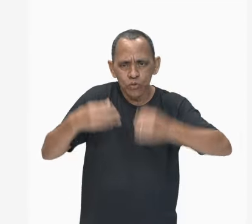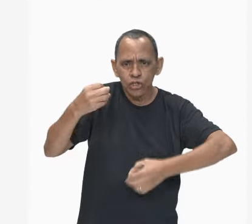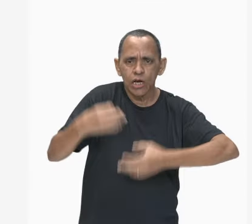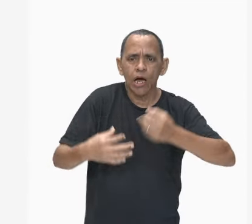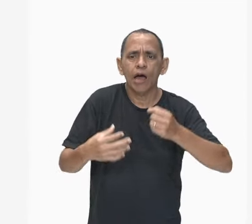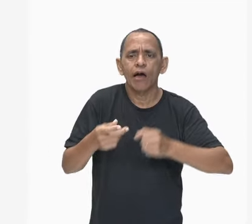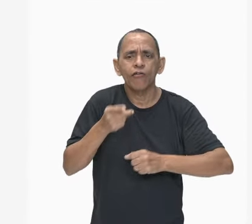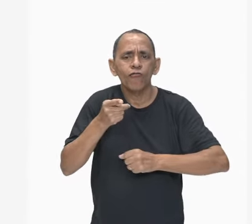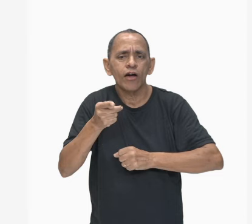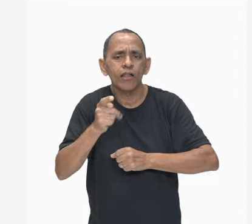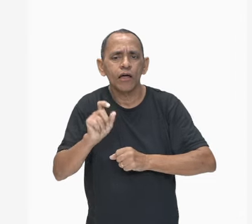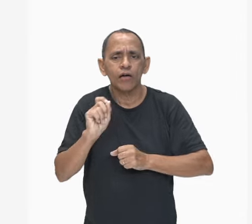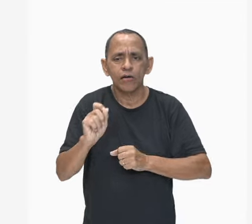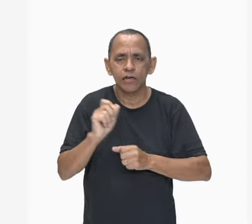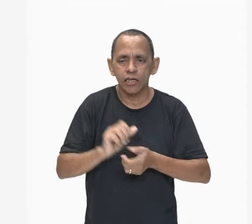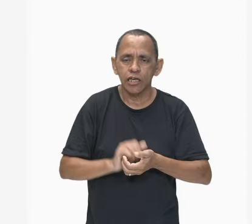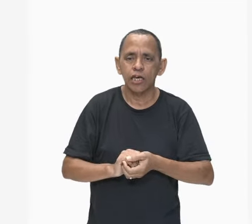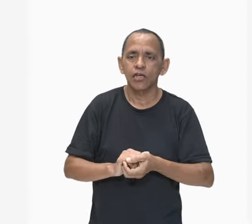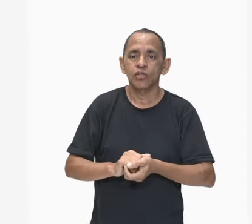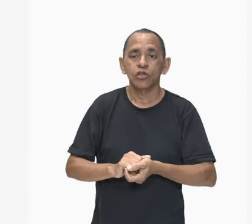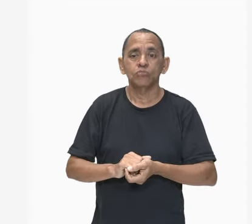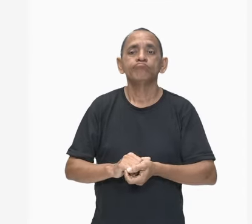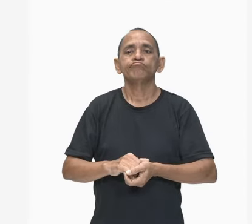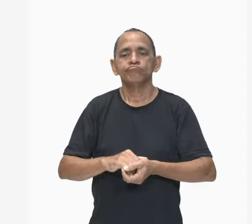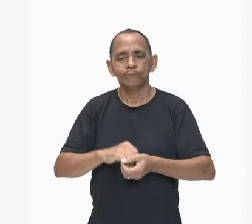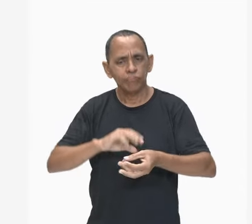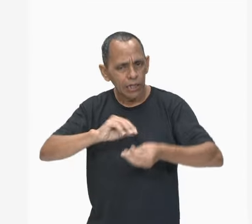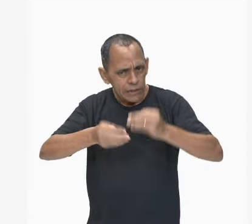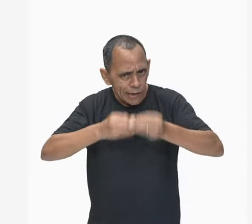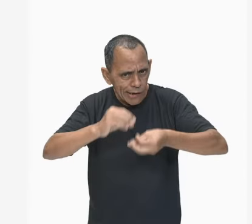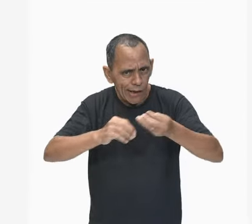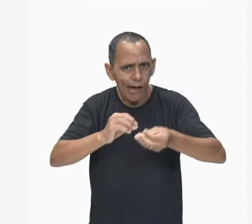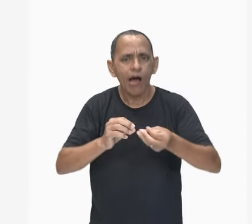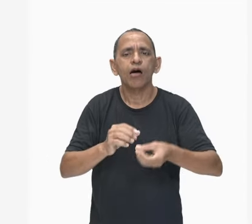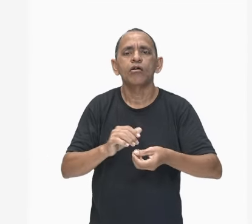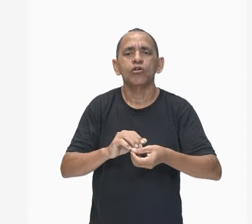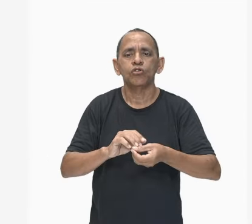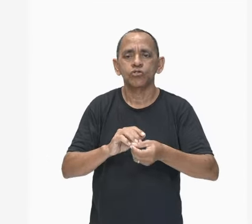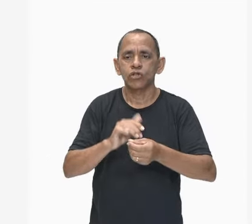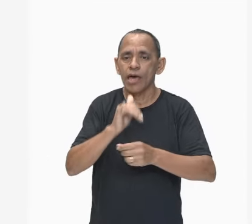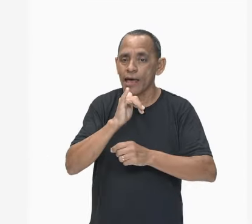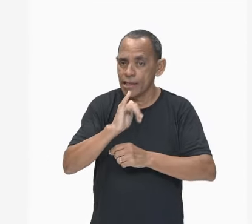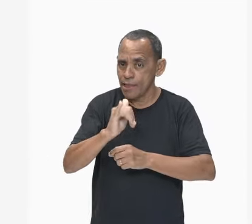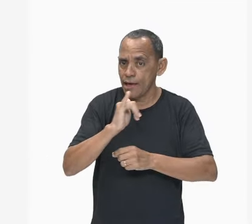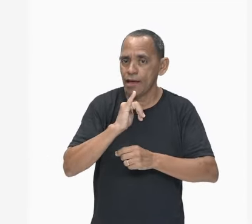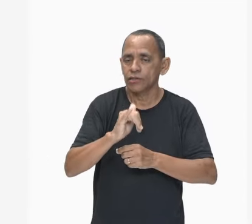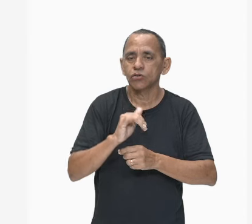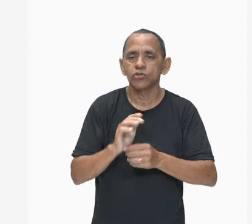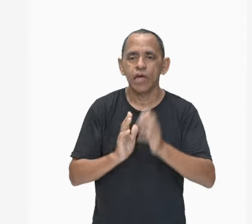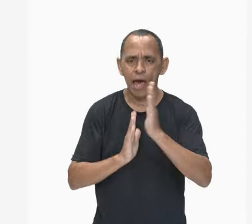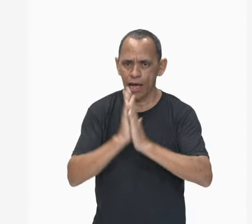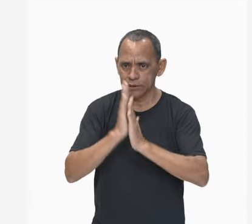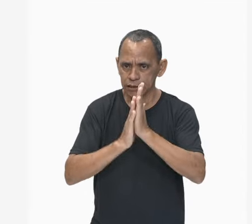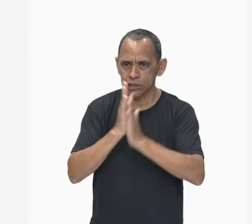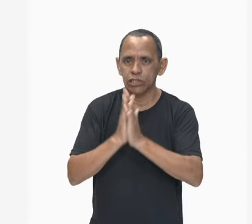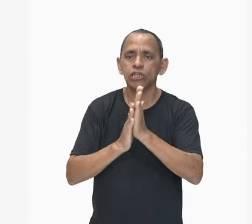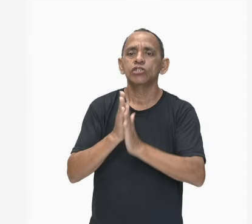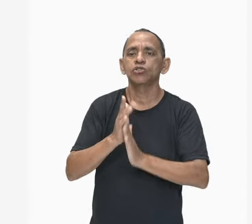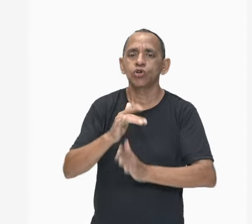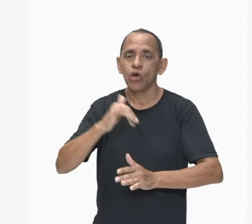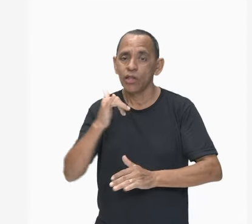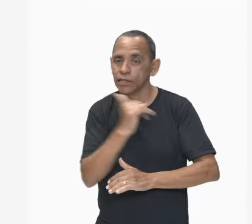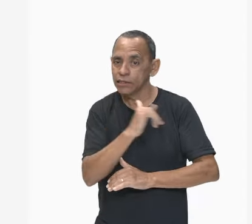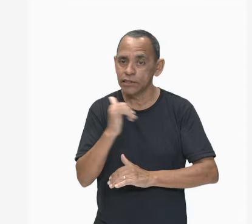você agora já vai analisar, viram lá que a gente falou de quem? Atrito, eletrizado e contato.